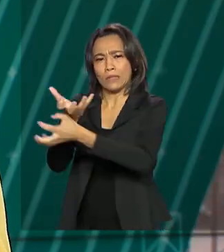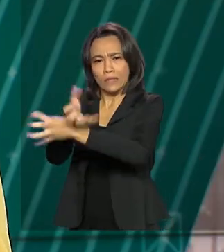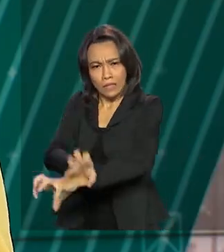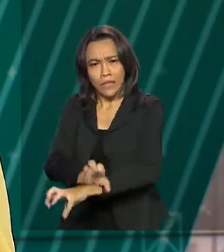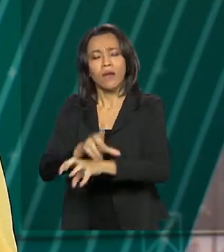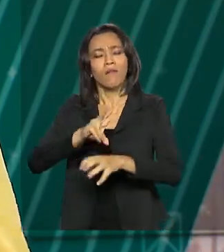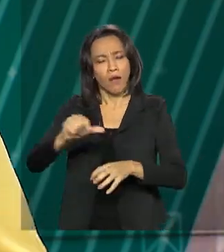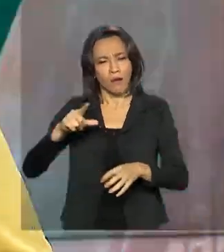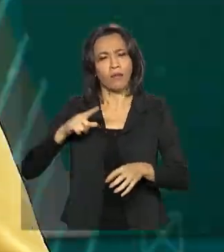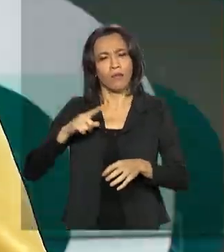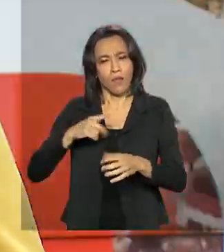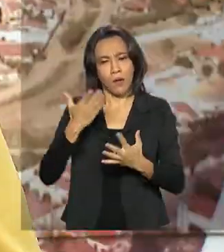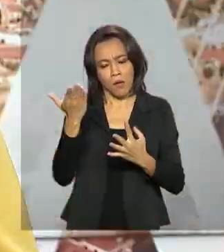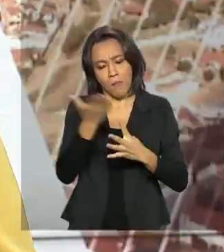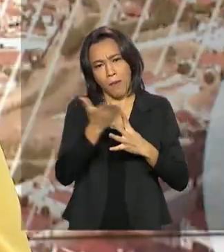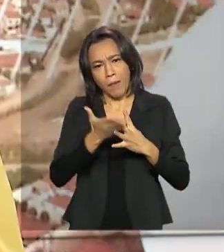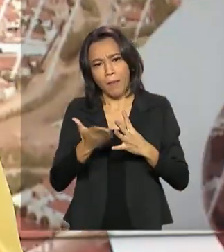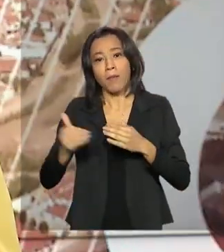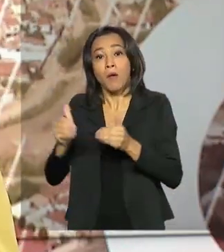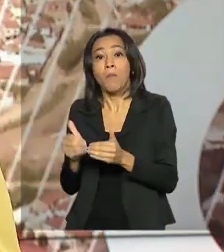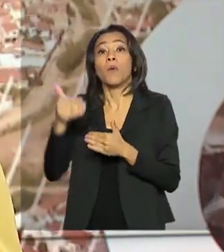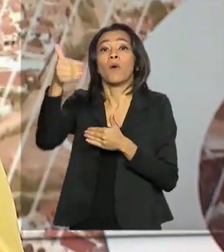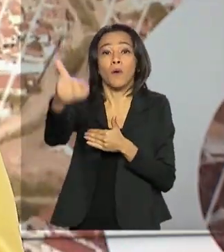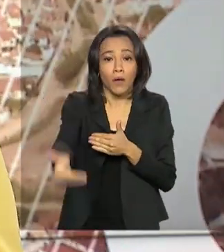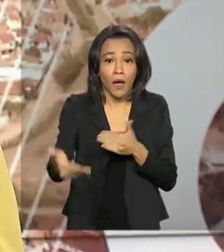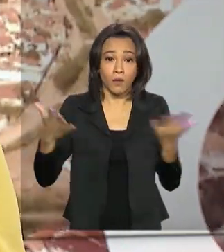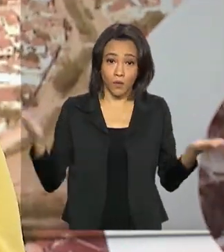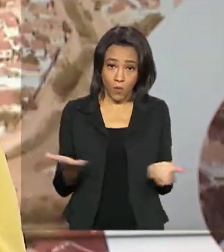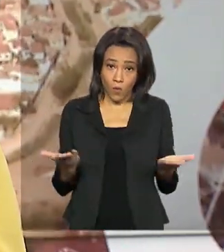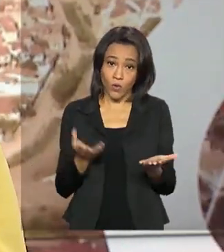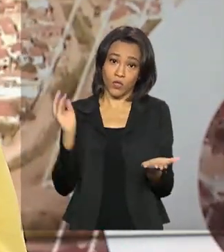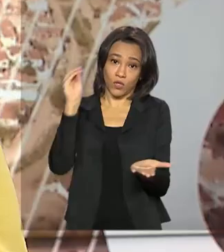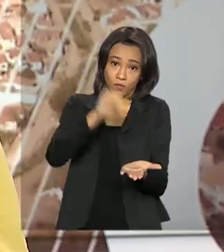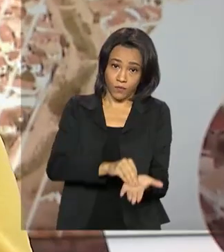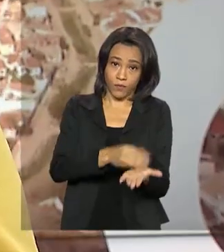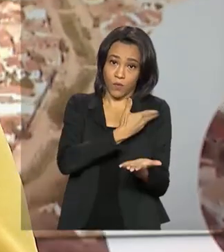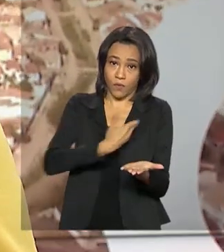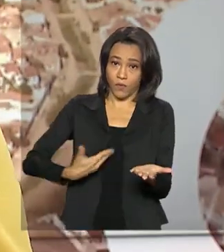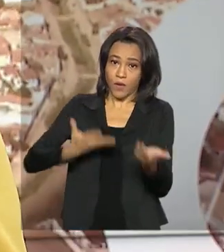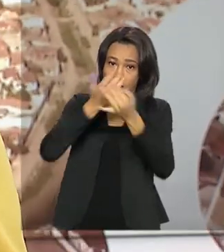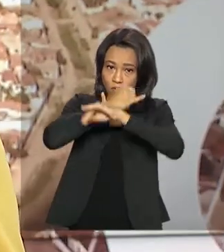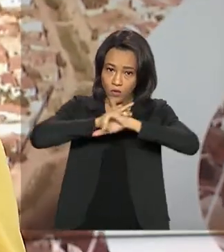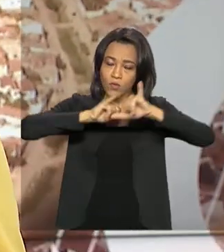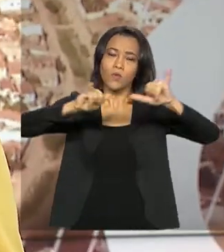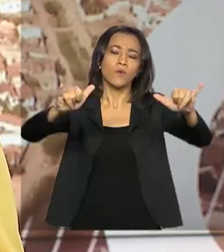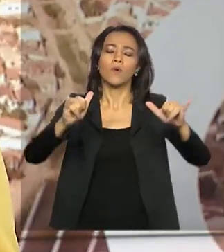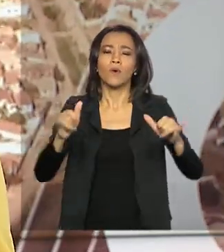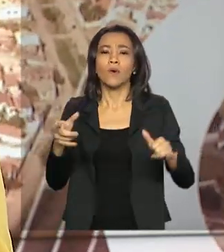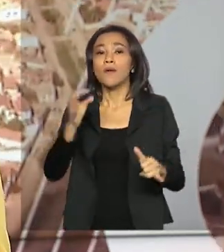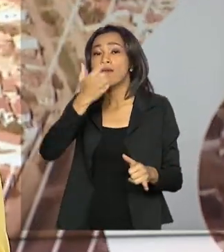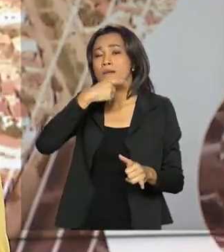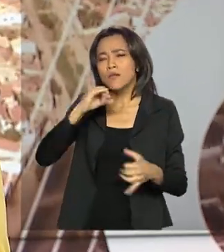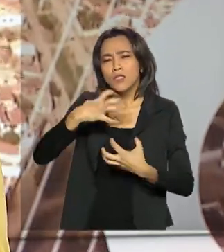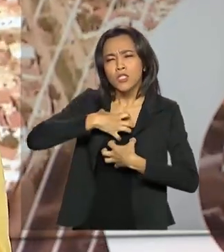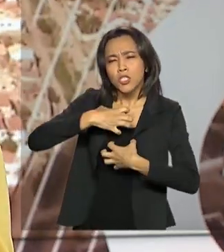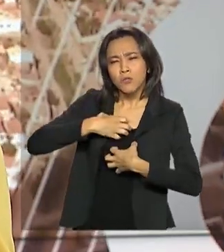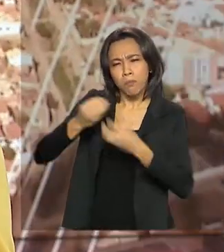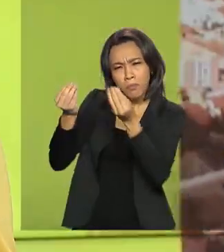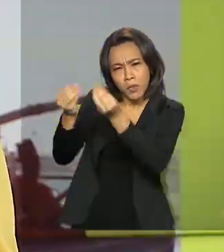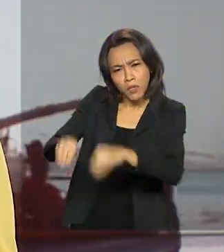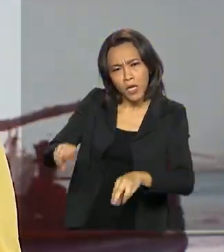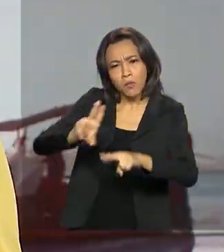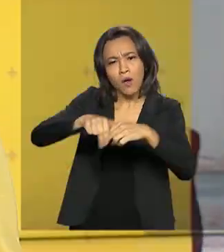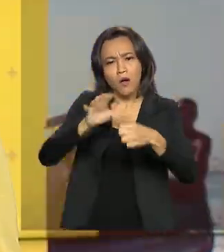prorrogado. A autorização do Banco Central foi publicada hoje no Diário Oficial da União. Para produtores prejudicados pela pandemia,